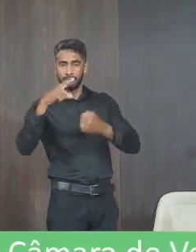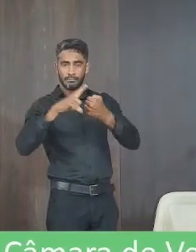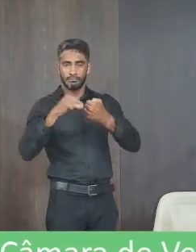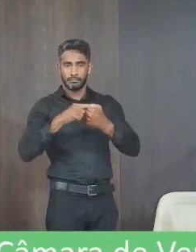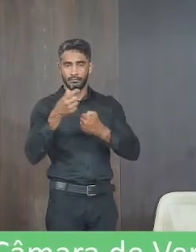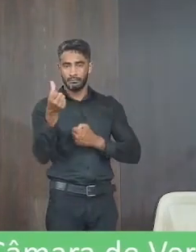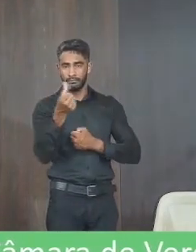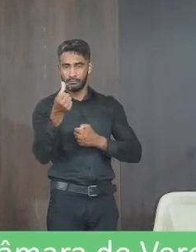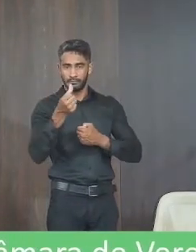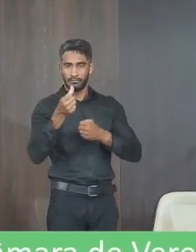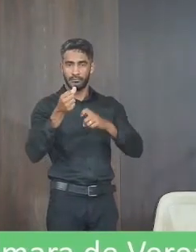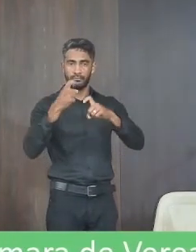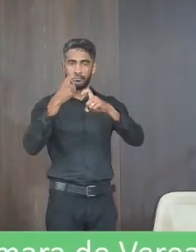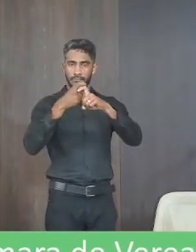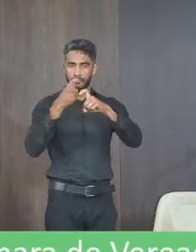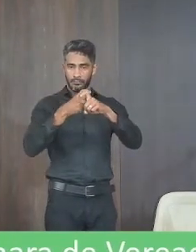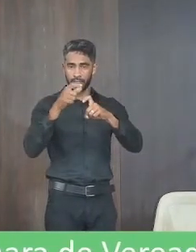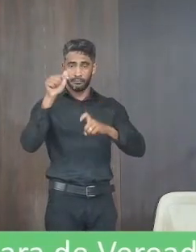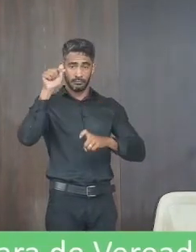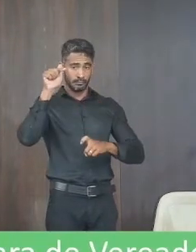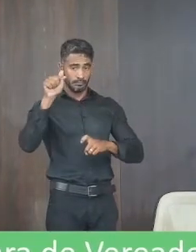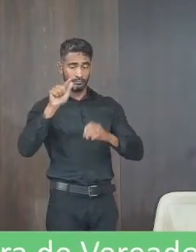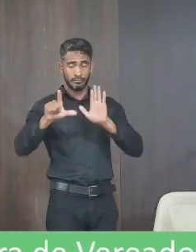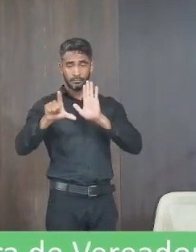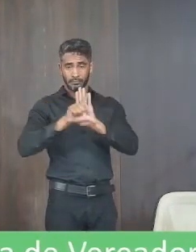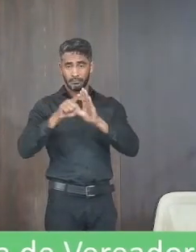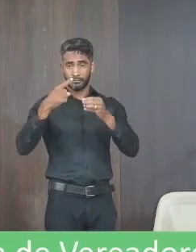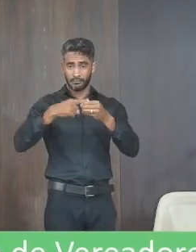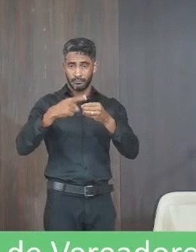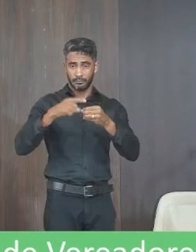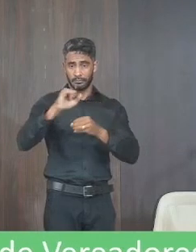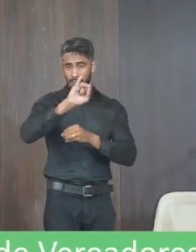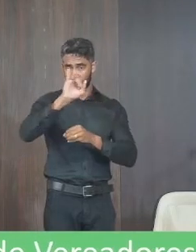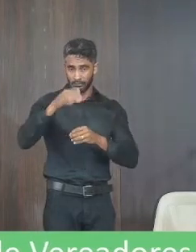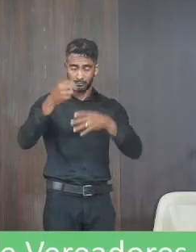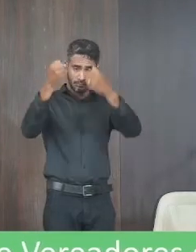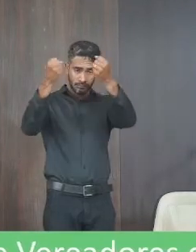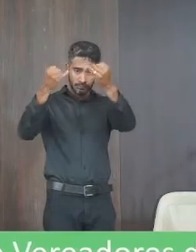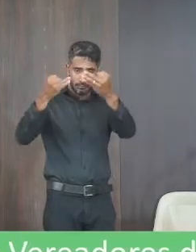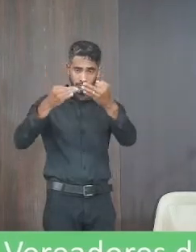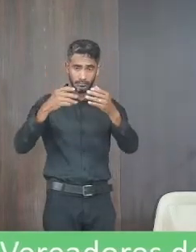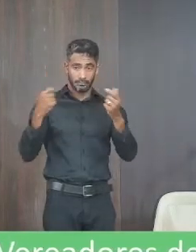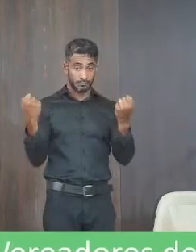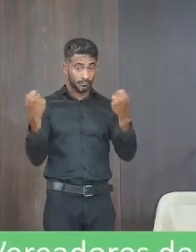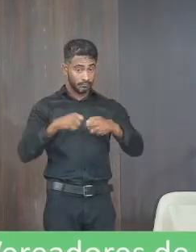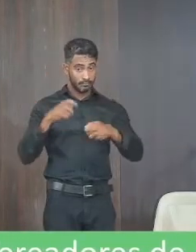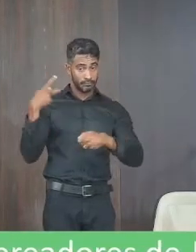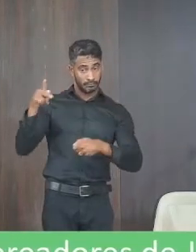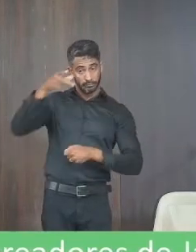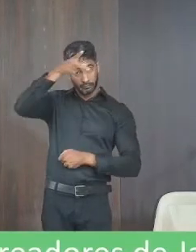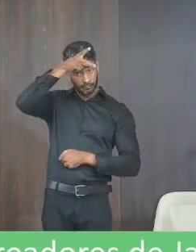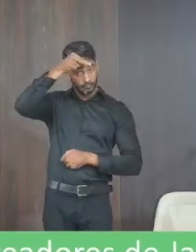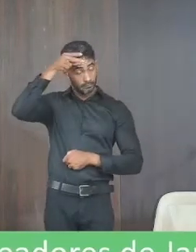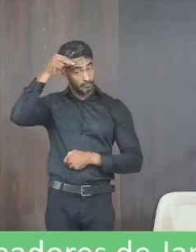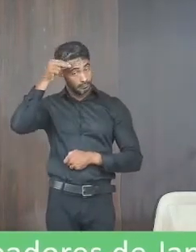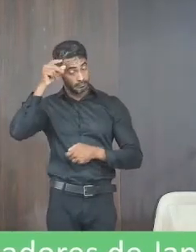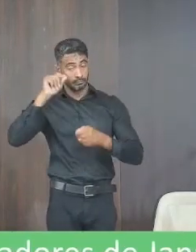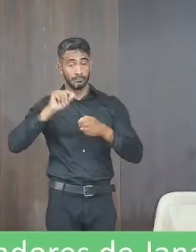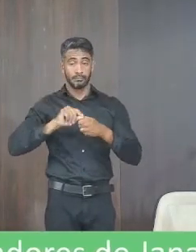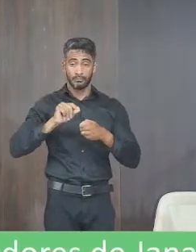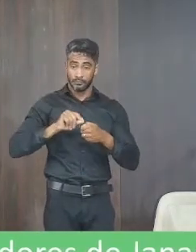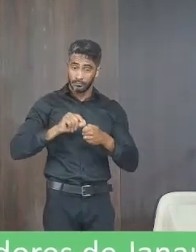artigo 6º inciso 7º da lei orgânica do município de Janaúba que dispõe que é competência do município dotar